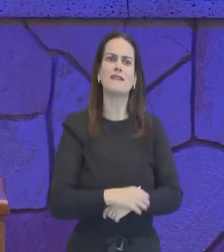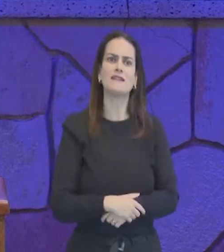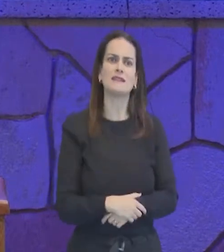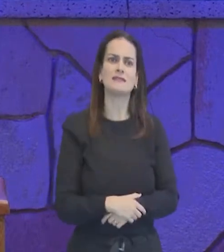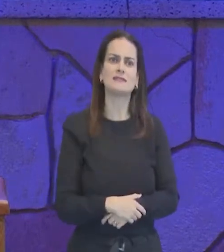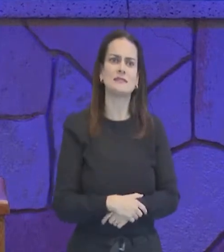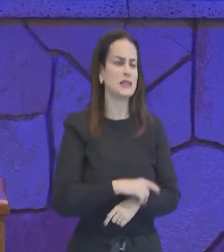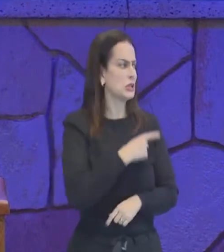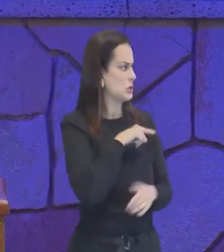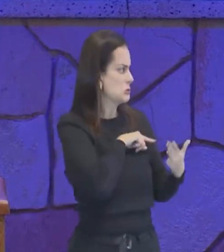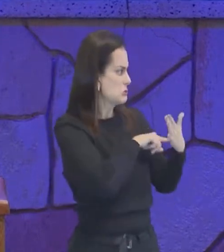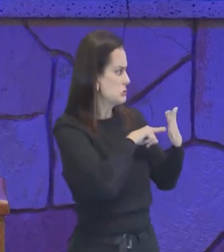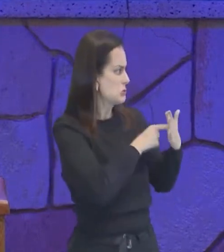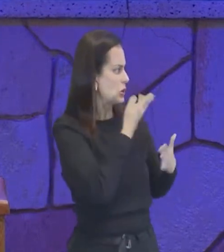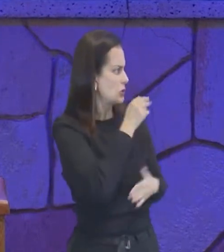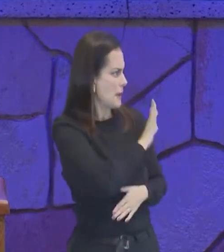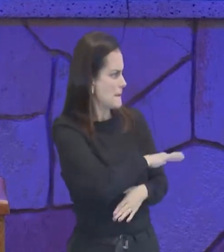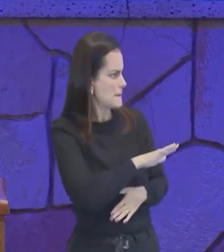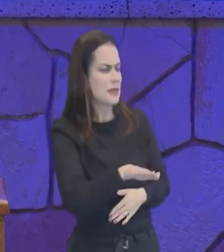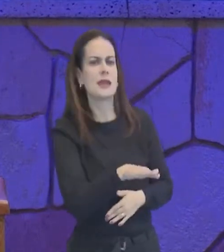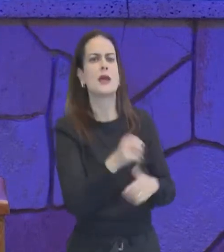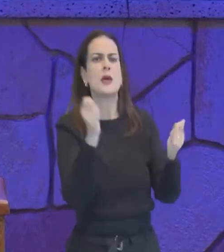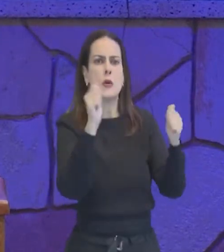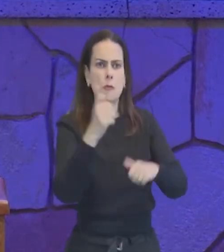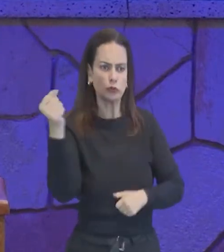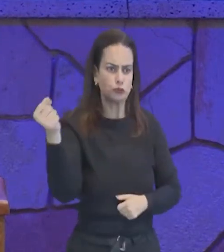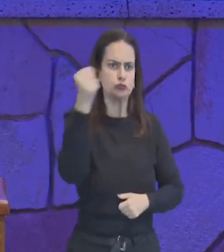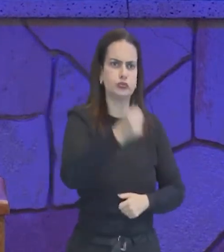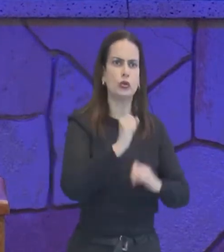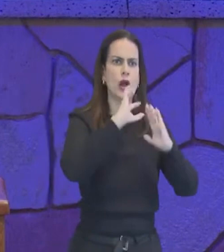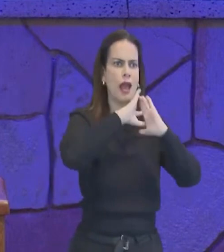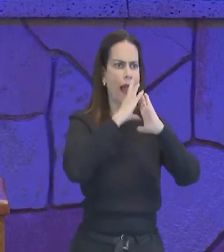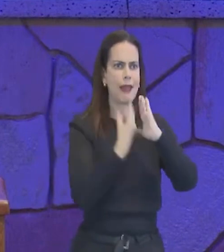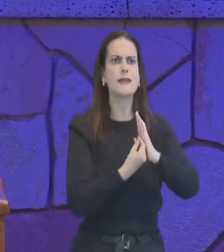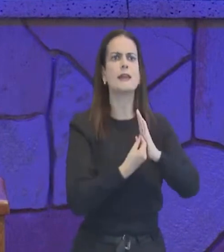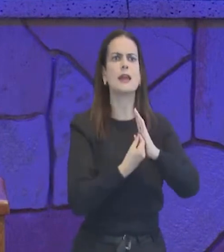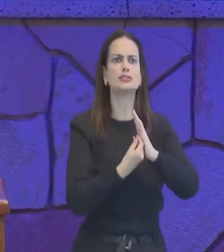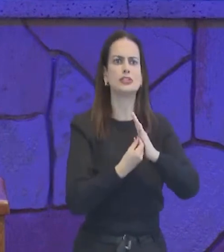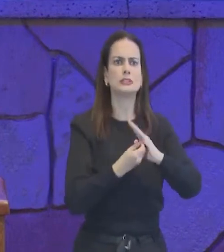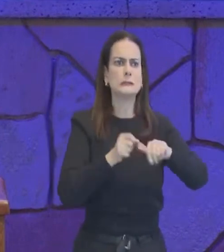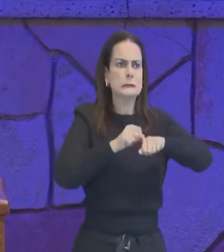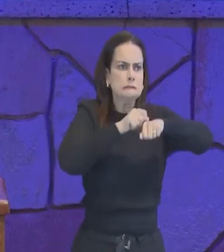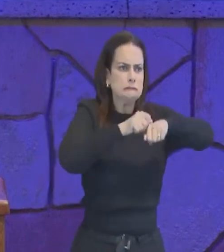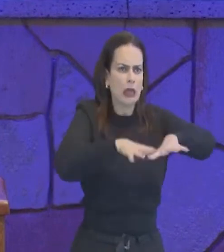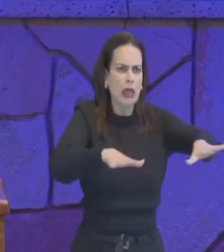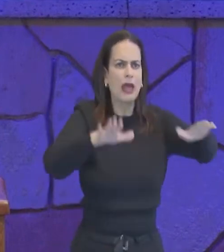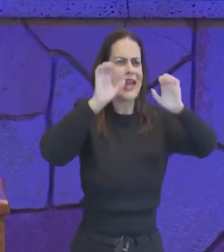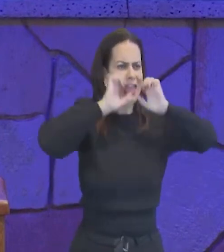que estes meninos, ocupem os púlpitos, das igrejas, os campos missionários,